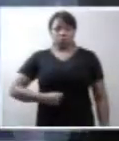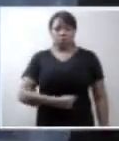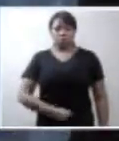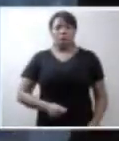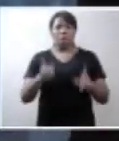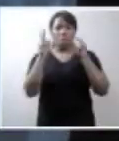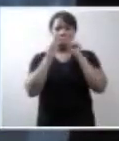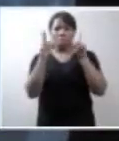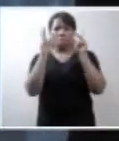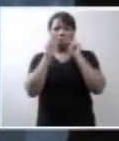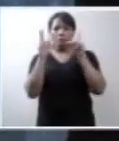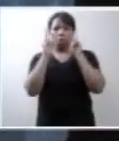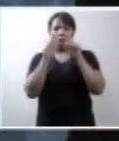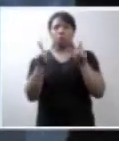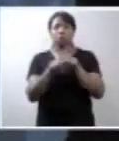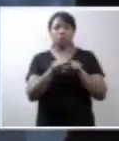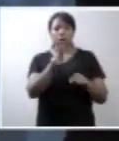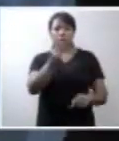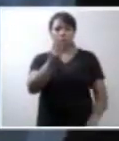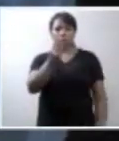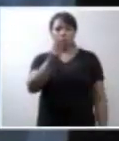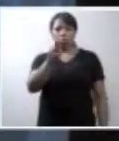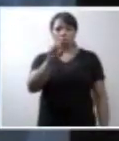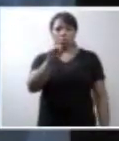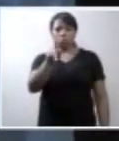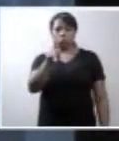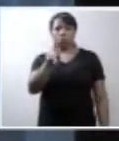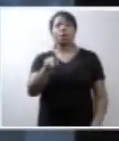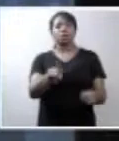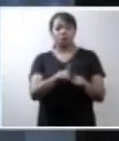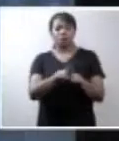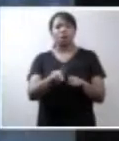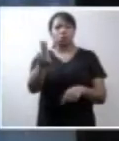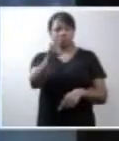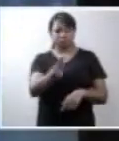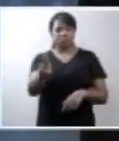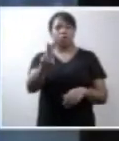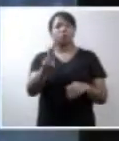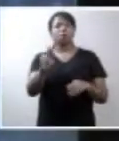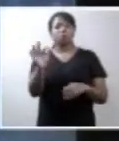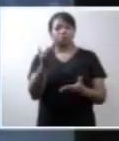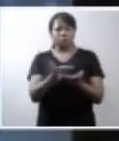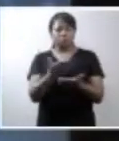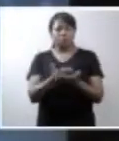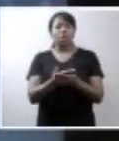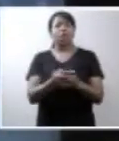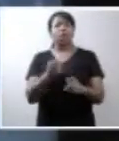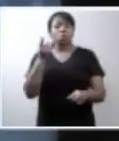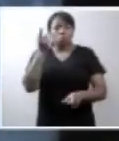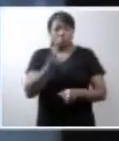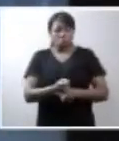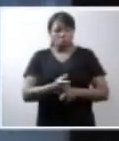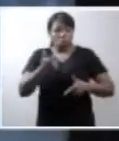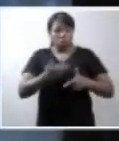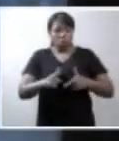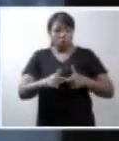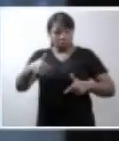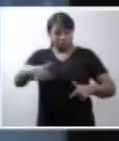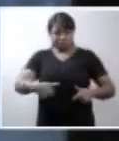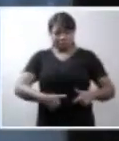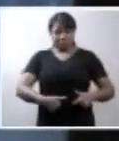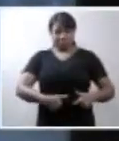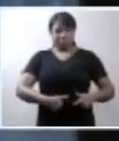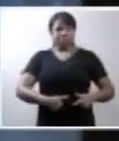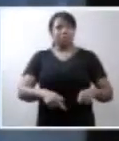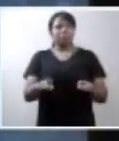normal na USP, cidade universitária, e o médico detectou o problema, só